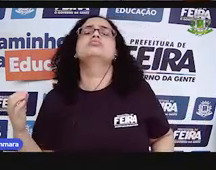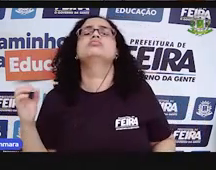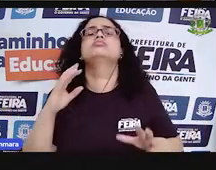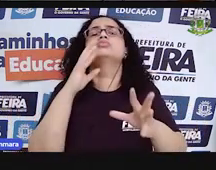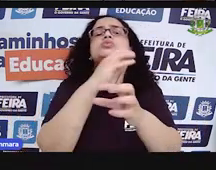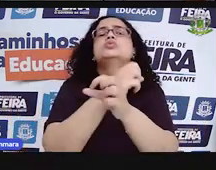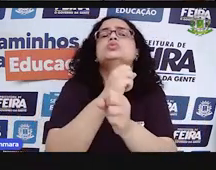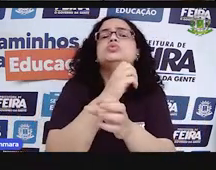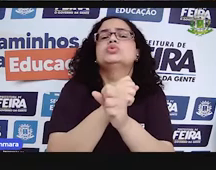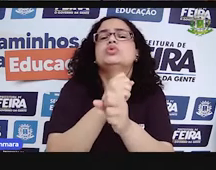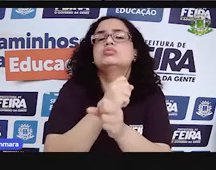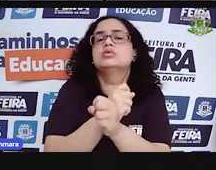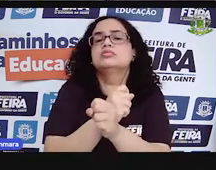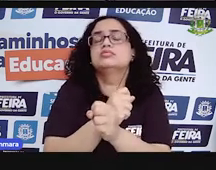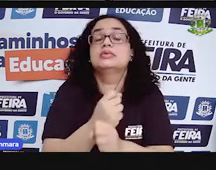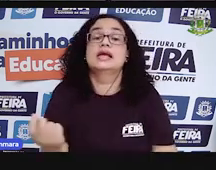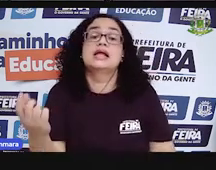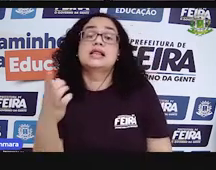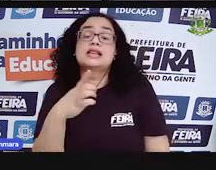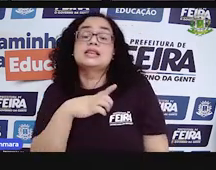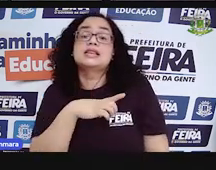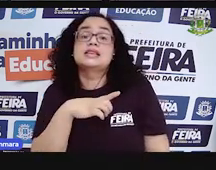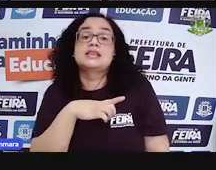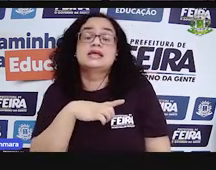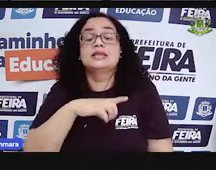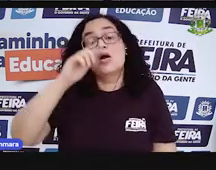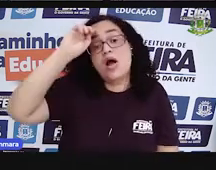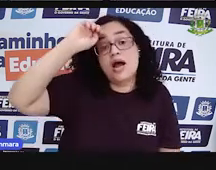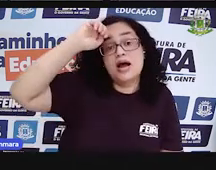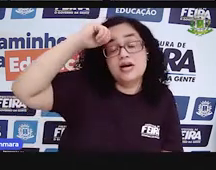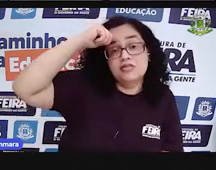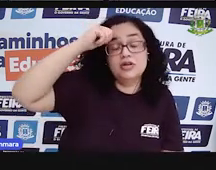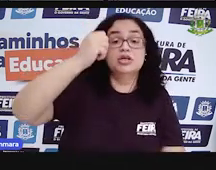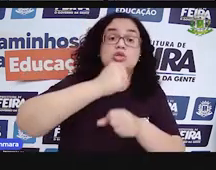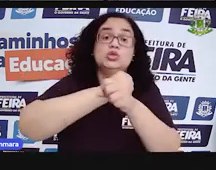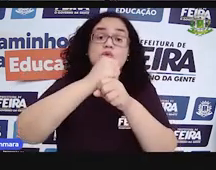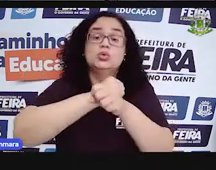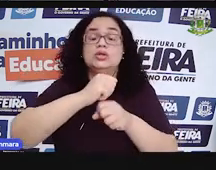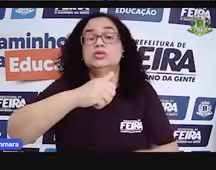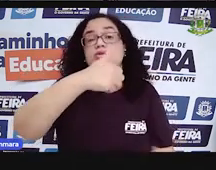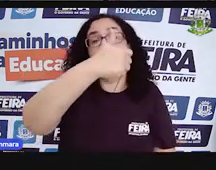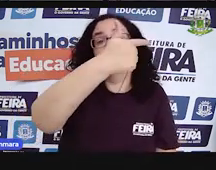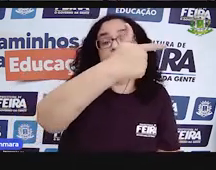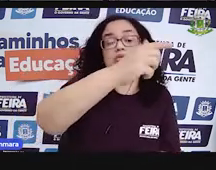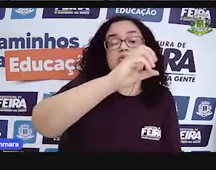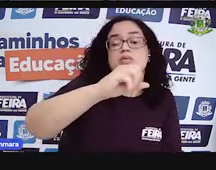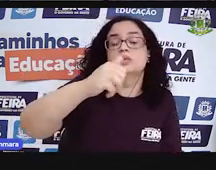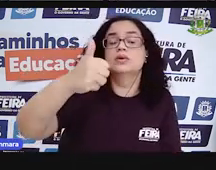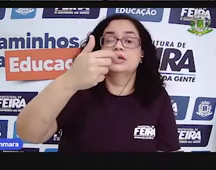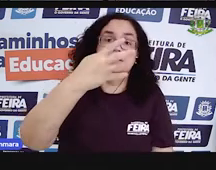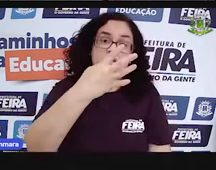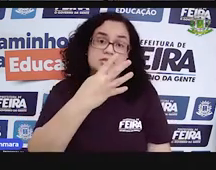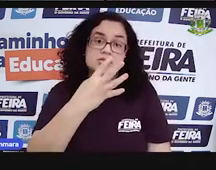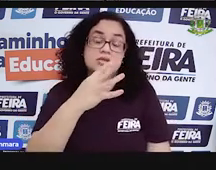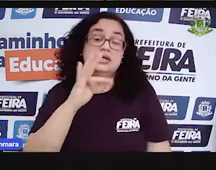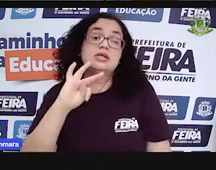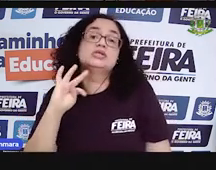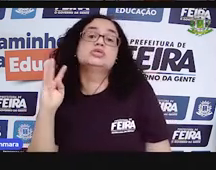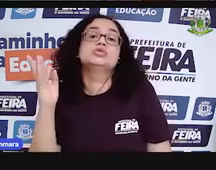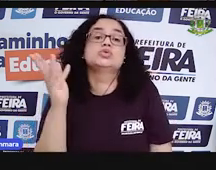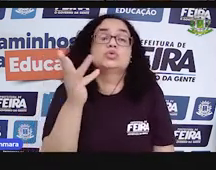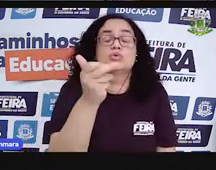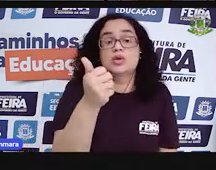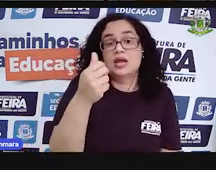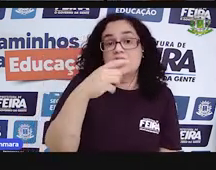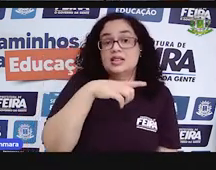Qual é o total daquilo que ocupou a África em 2014? E desse total, desse total, se